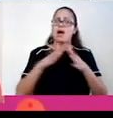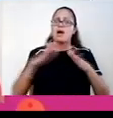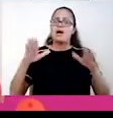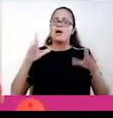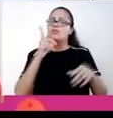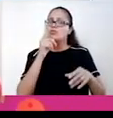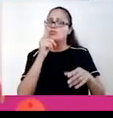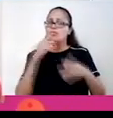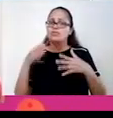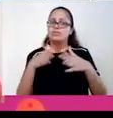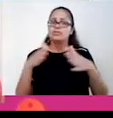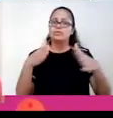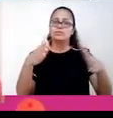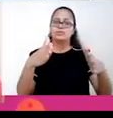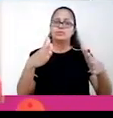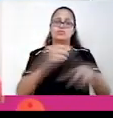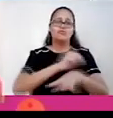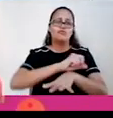rica em rios.